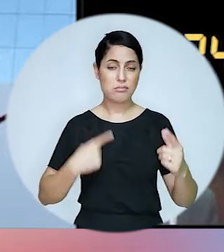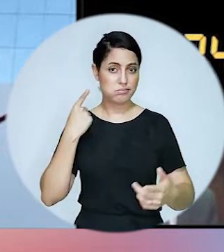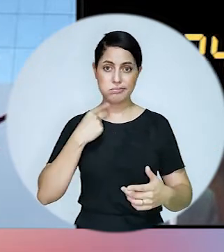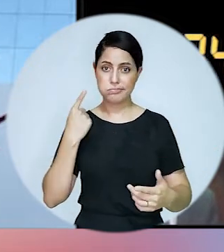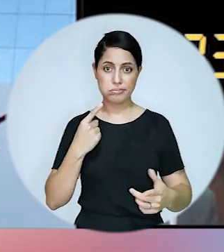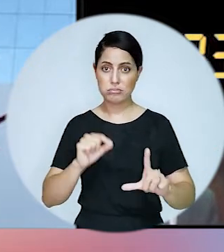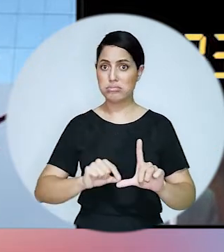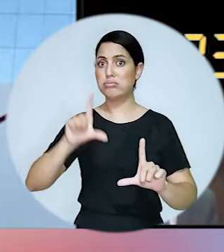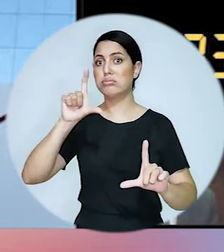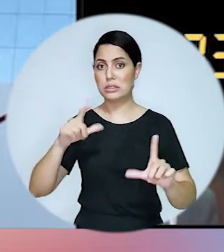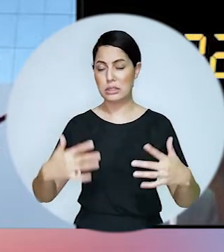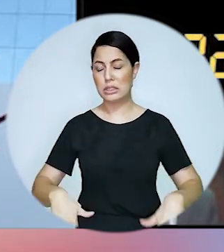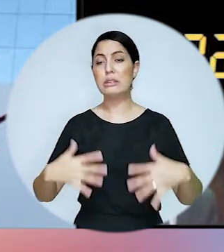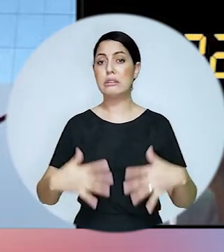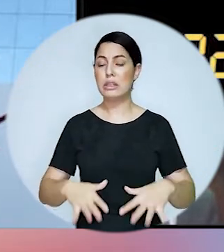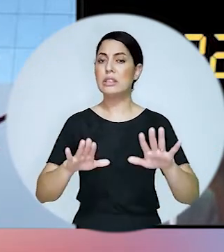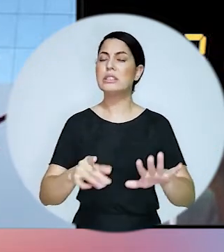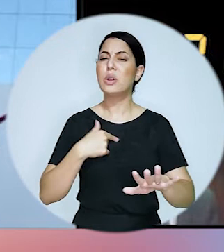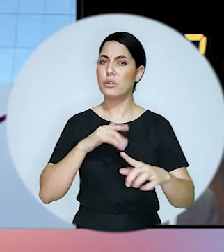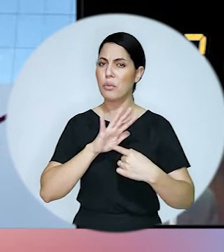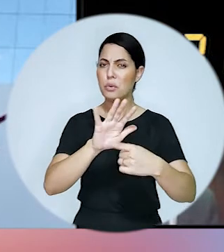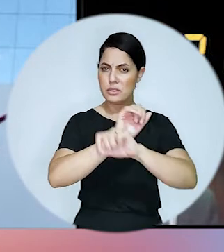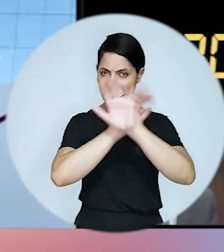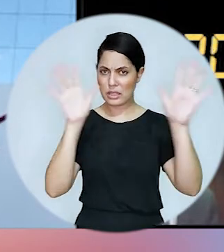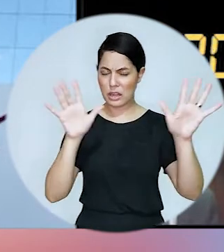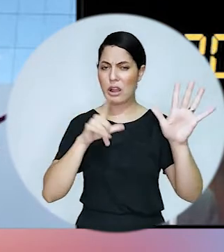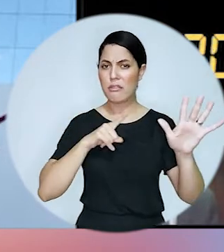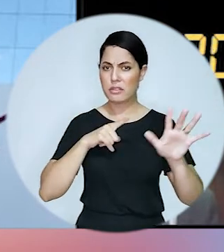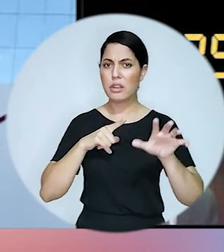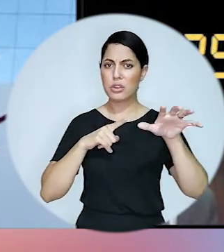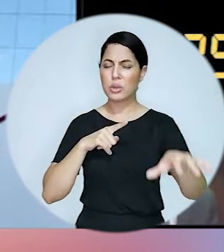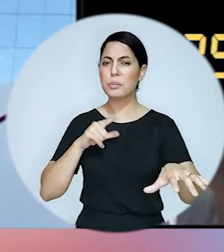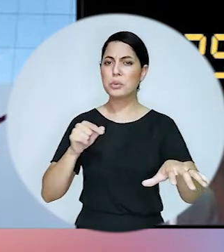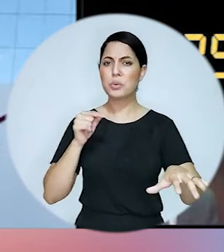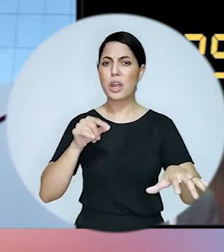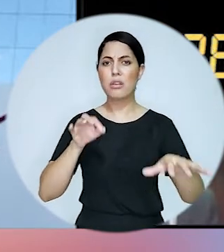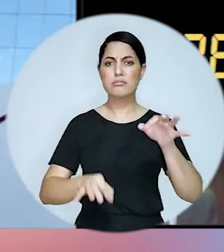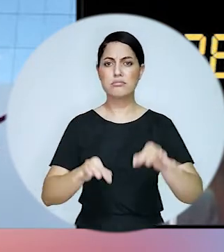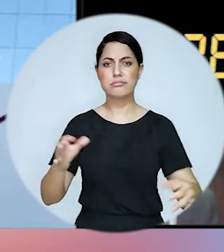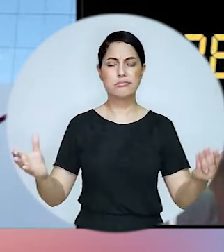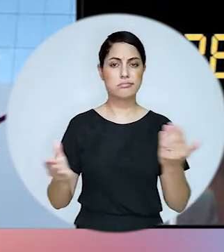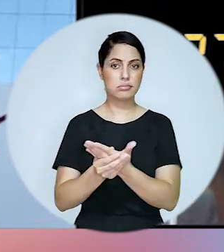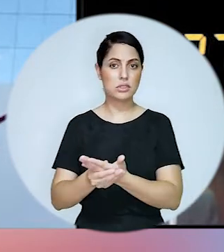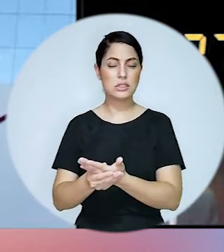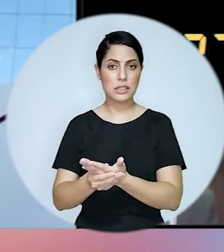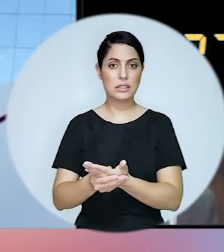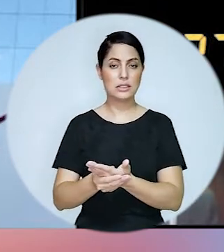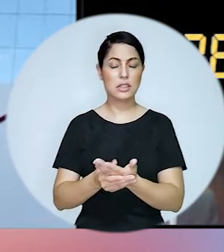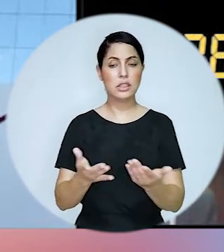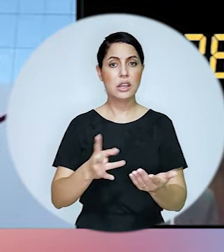mostrar isso rapidamente que há um segmento que está a fomentar a litigiosidade que já é